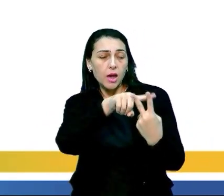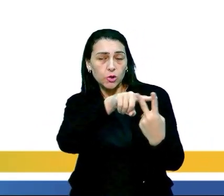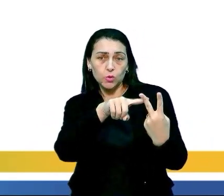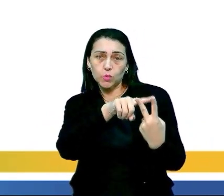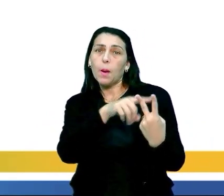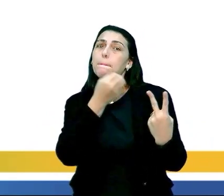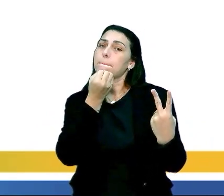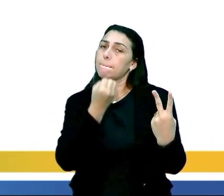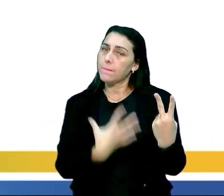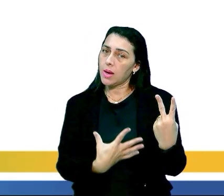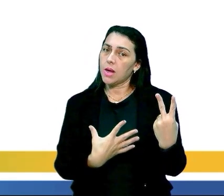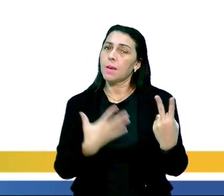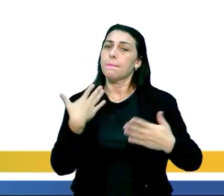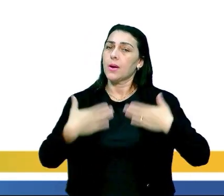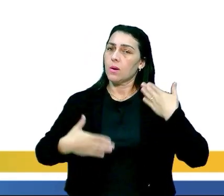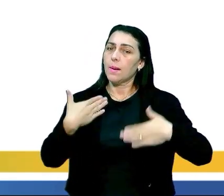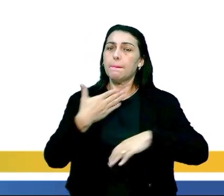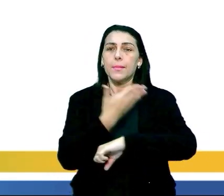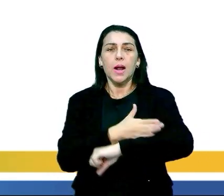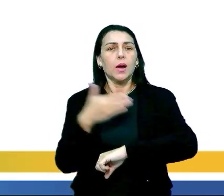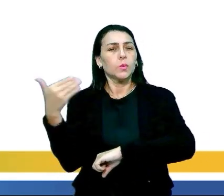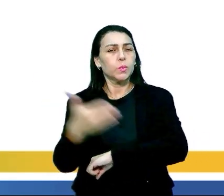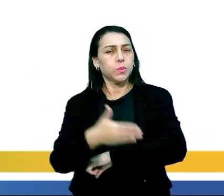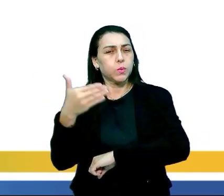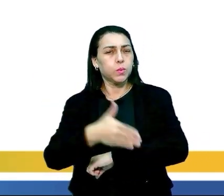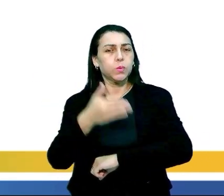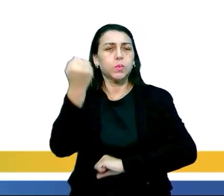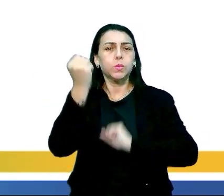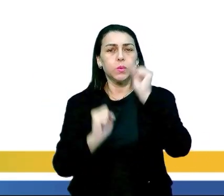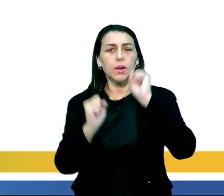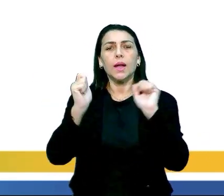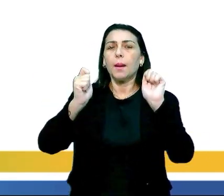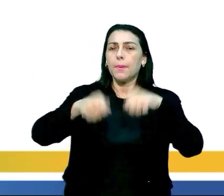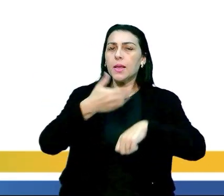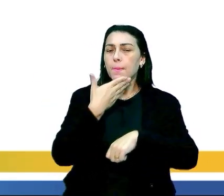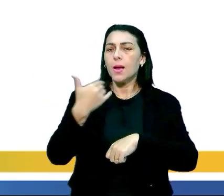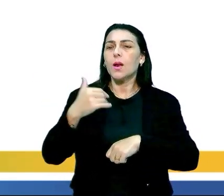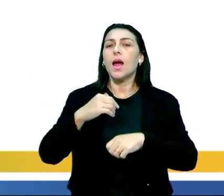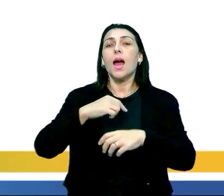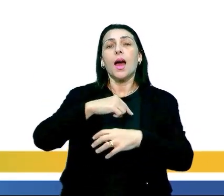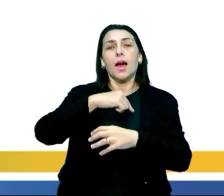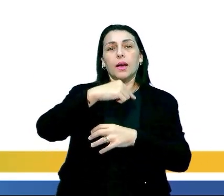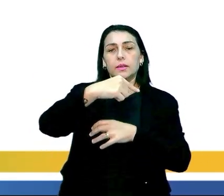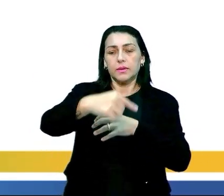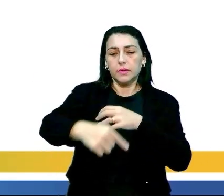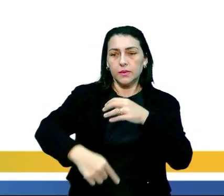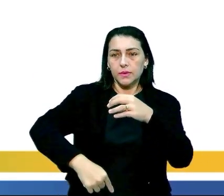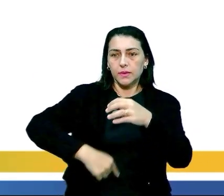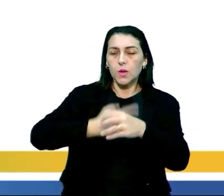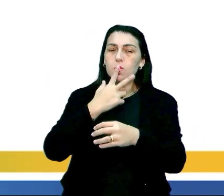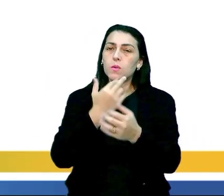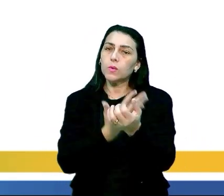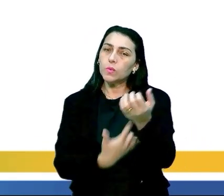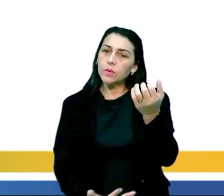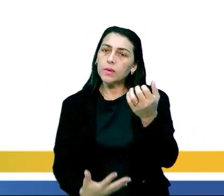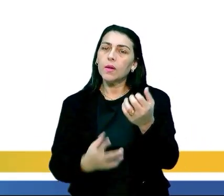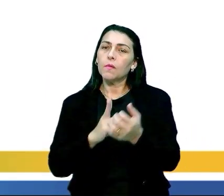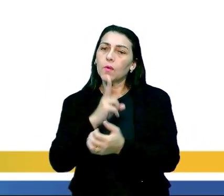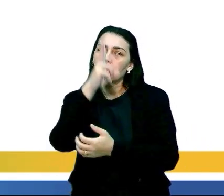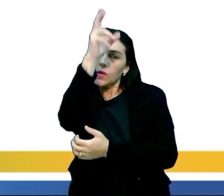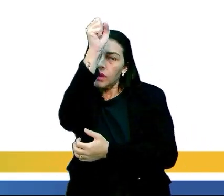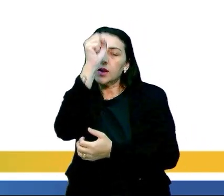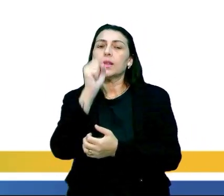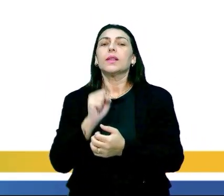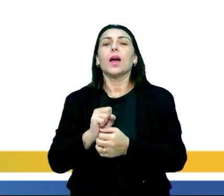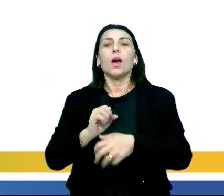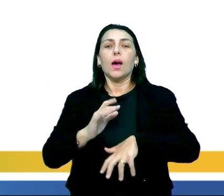fazem bem para o corpo, né? A prática regular de atividade física é capaz de melhorar a circulação sanguínea, fortalecer